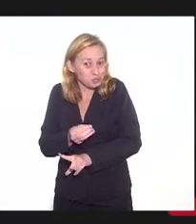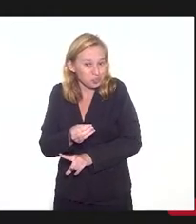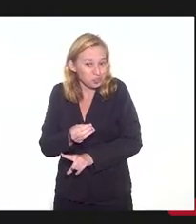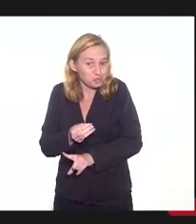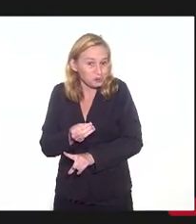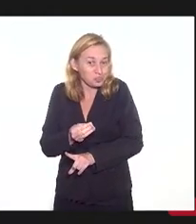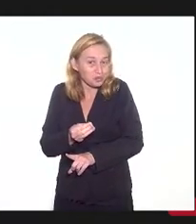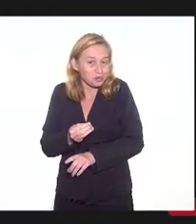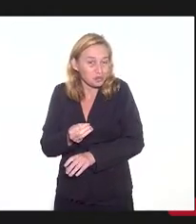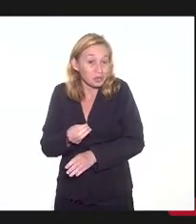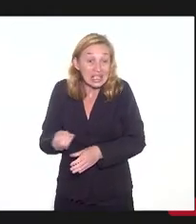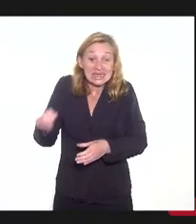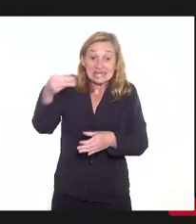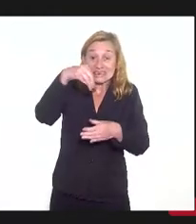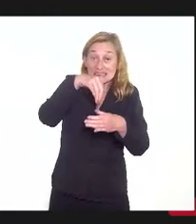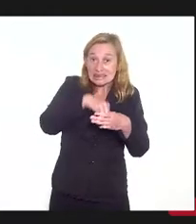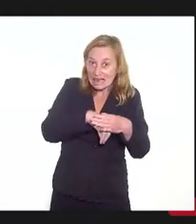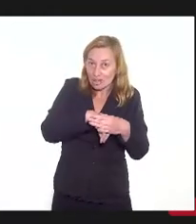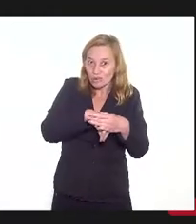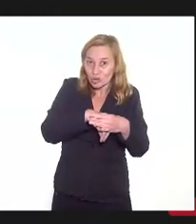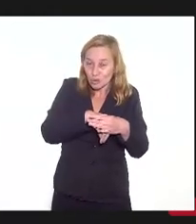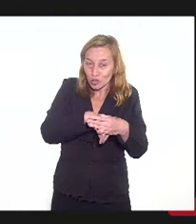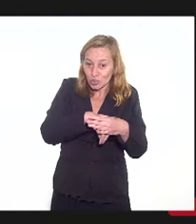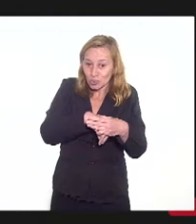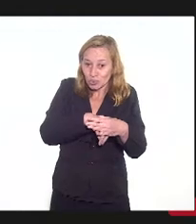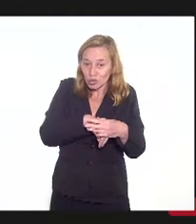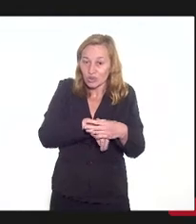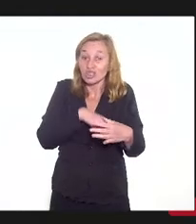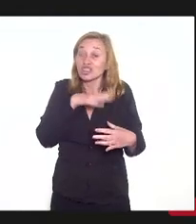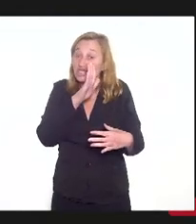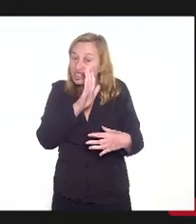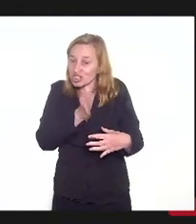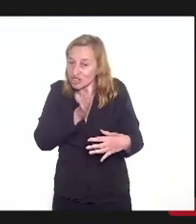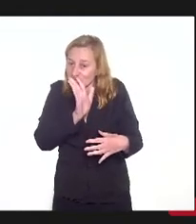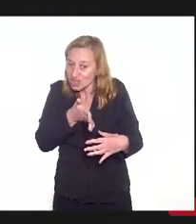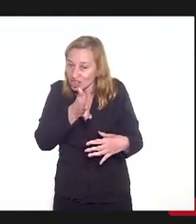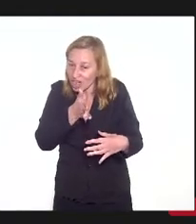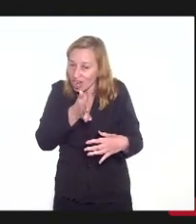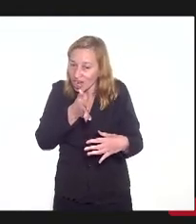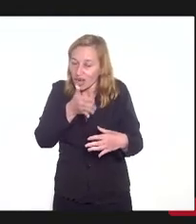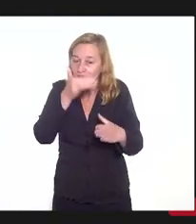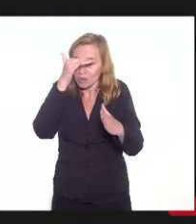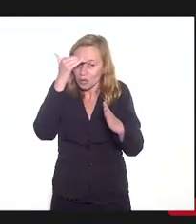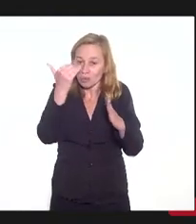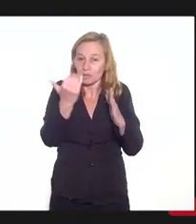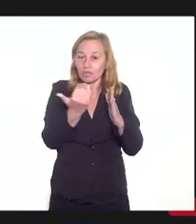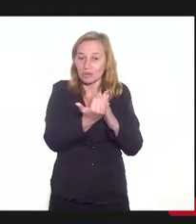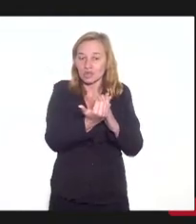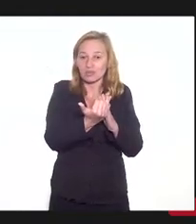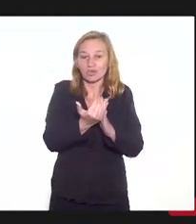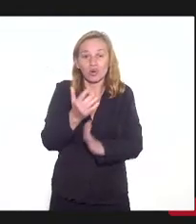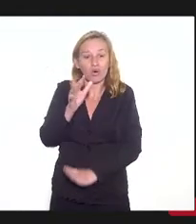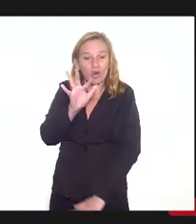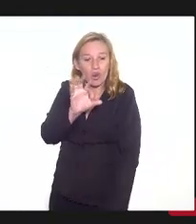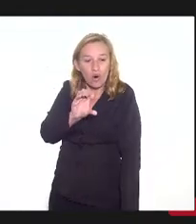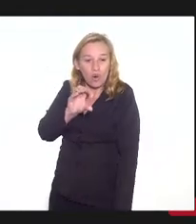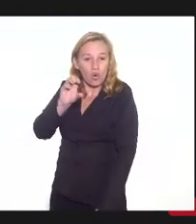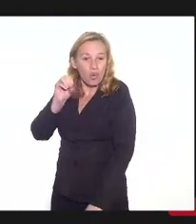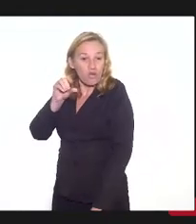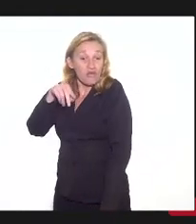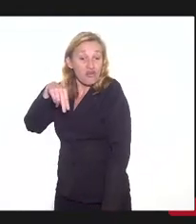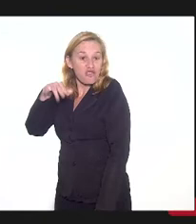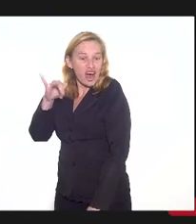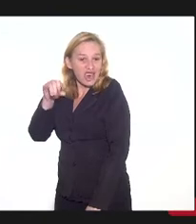dentro e já acatado pelo CONFAZ. olha, então, o que que